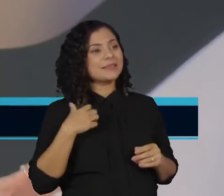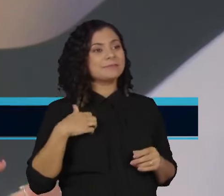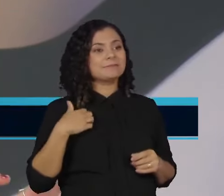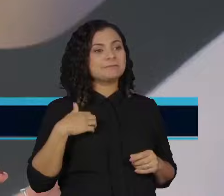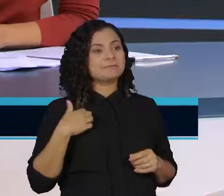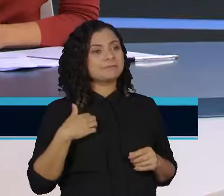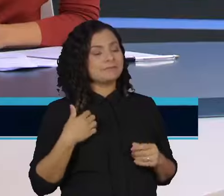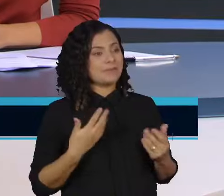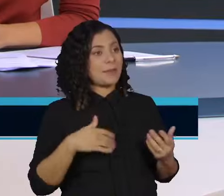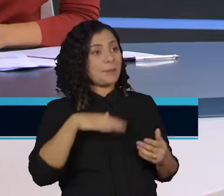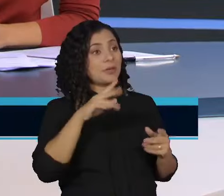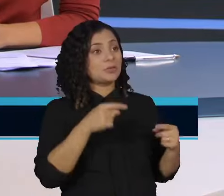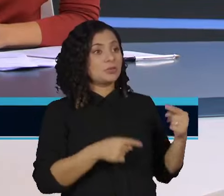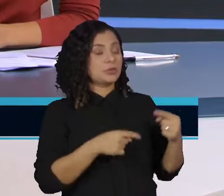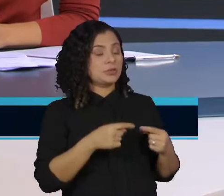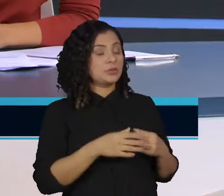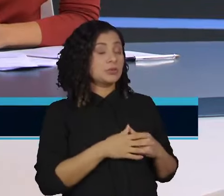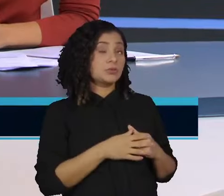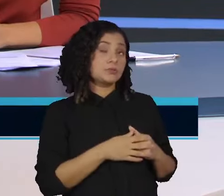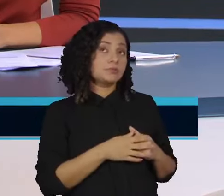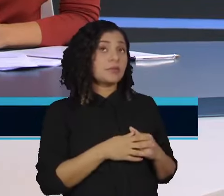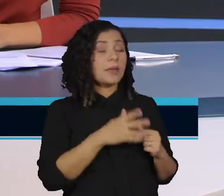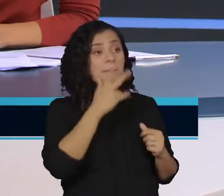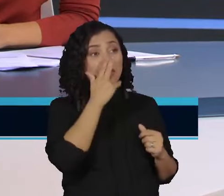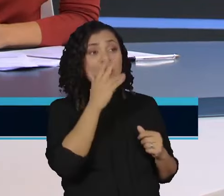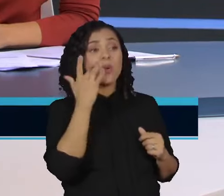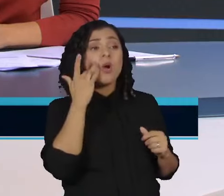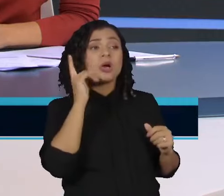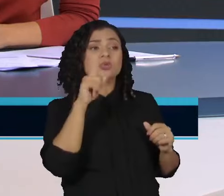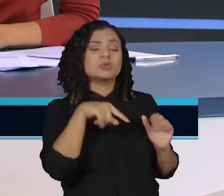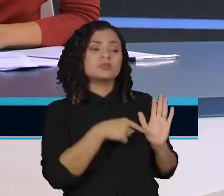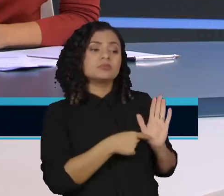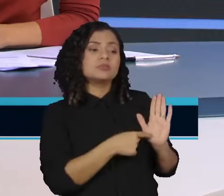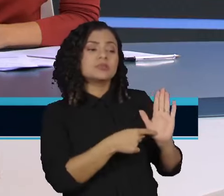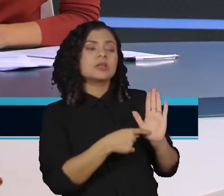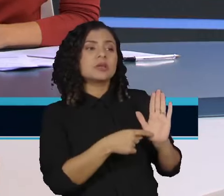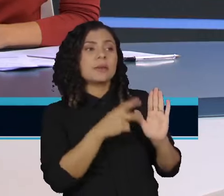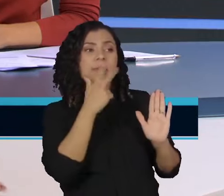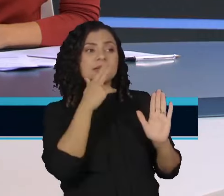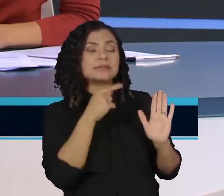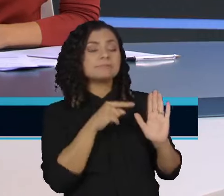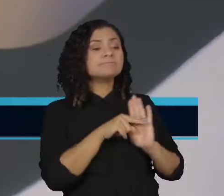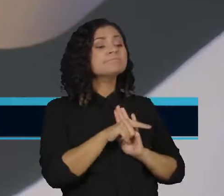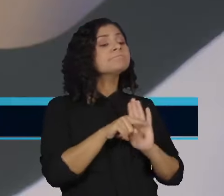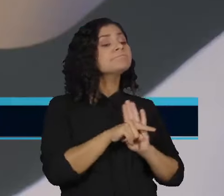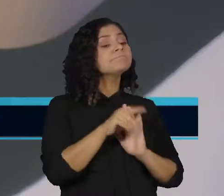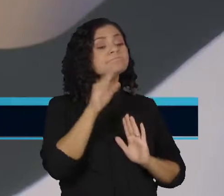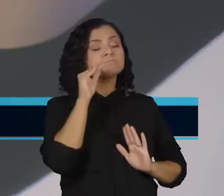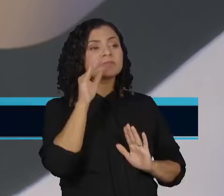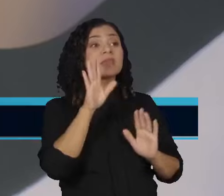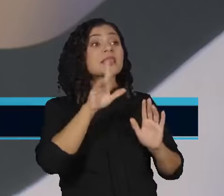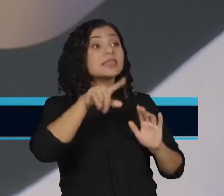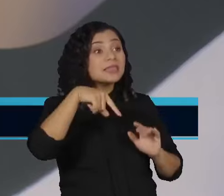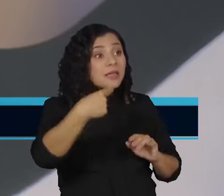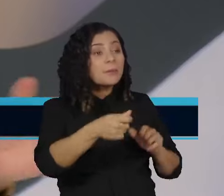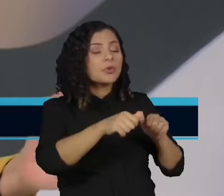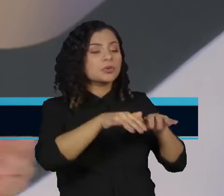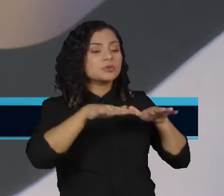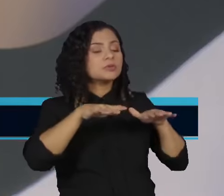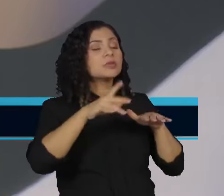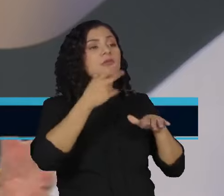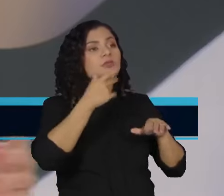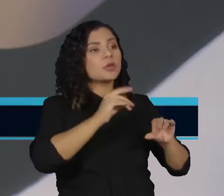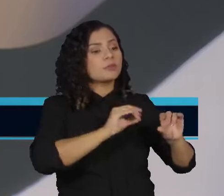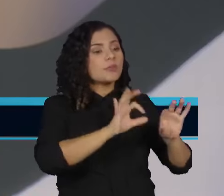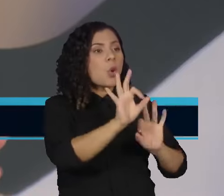desse olhar mais político. E ele estava ali trazendo, acho que ele fez alguns questionamentos de outra ordem e no final a própria Assembleia acabou fazendo a distribuição. Então,